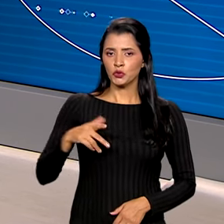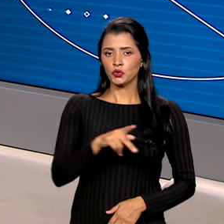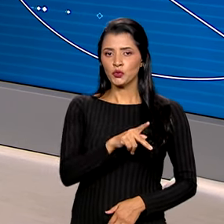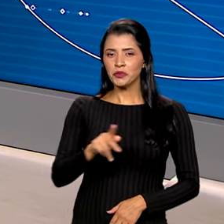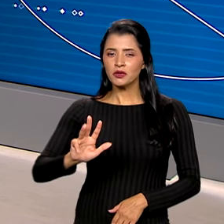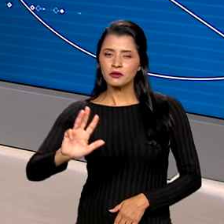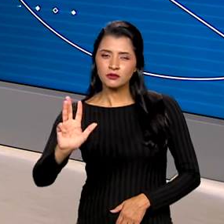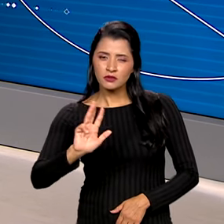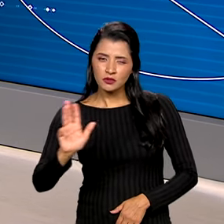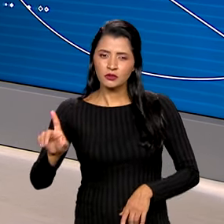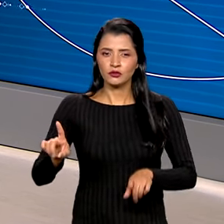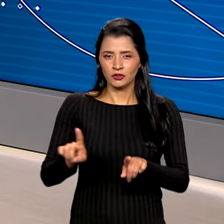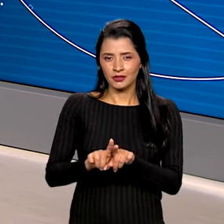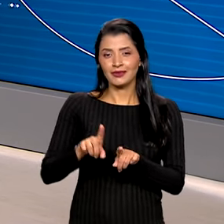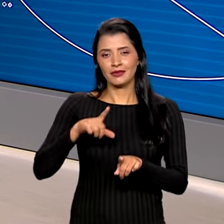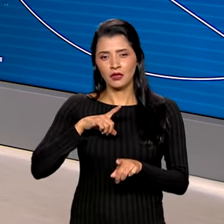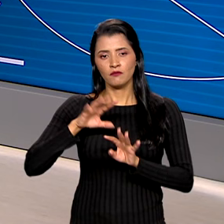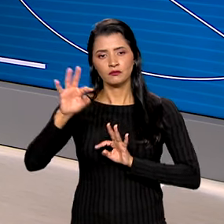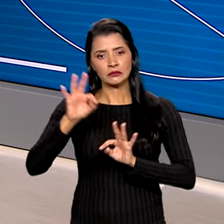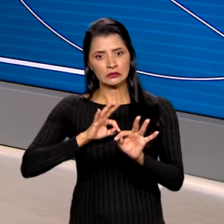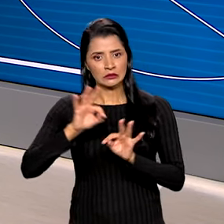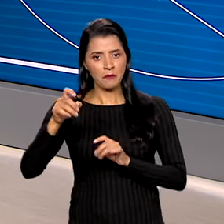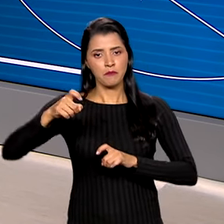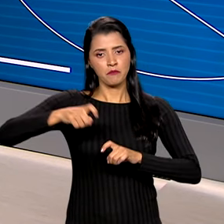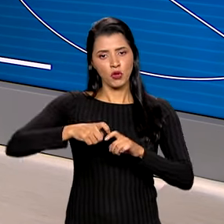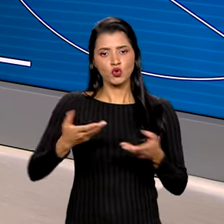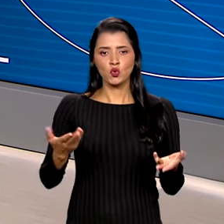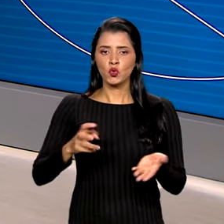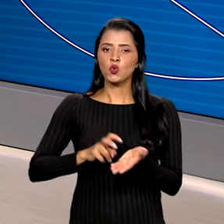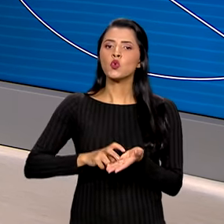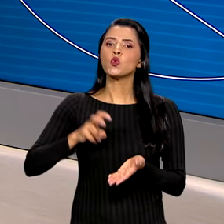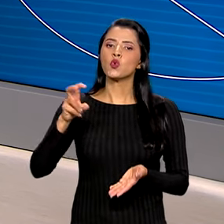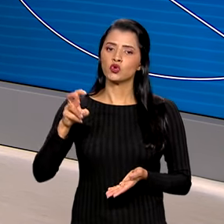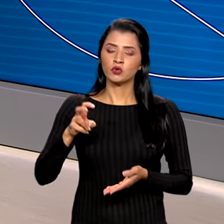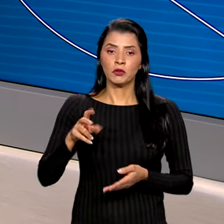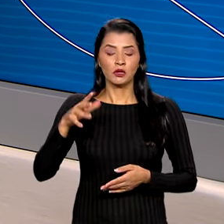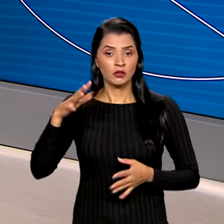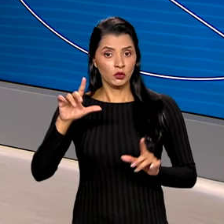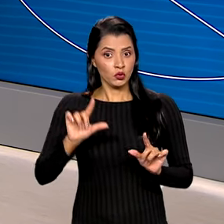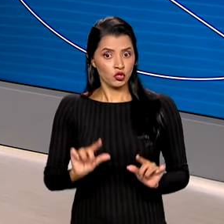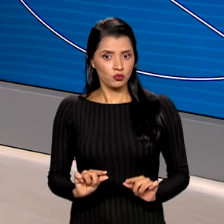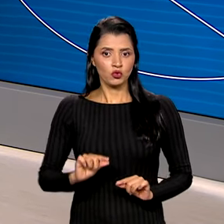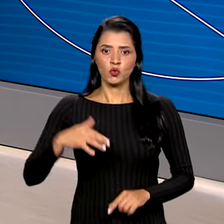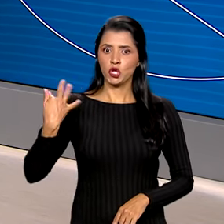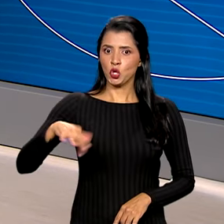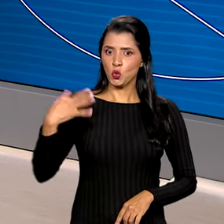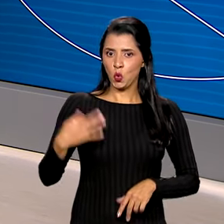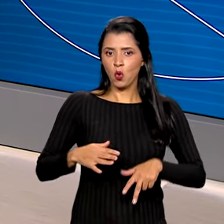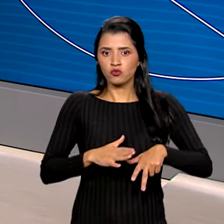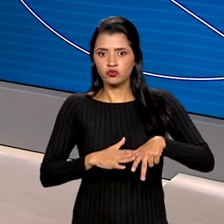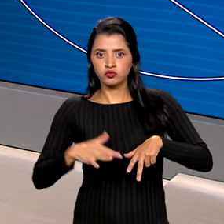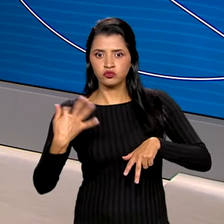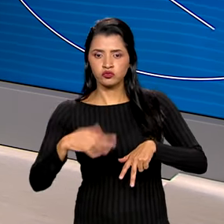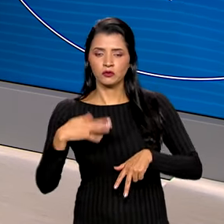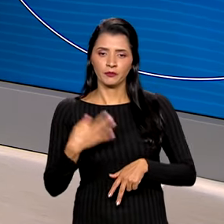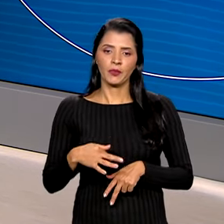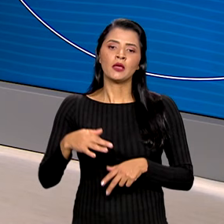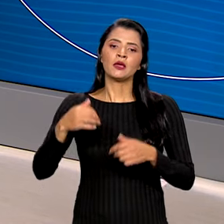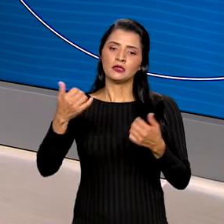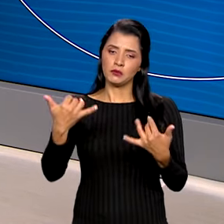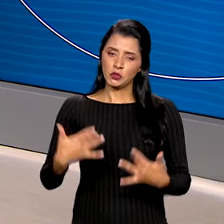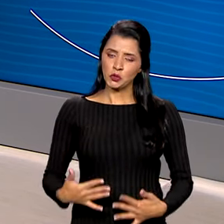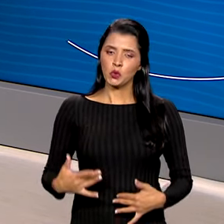presidente Lula, que passou por um procedimento hoje cedo para aliviar dores na região do quadril. O ministro disse que o